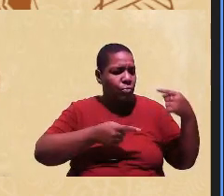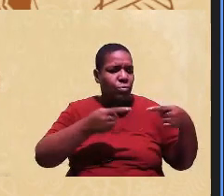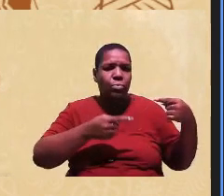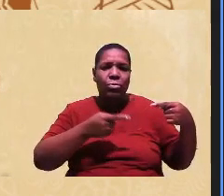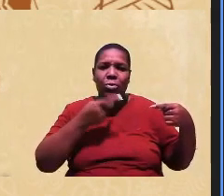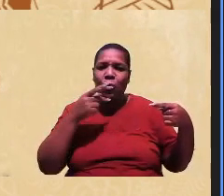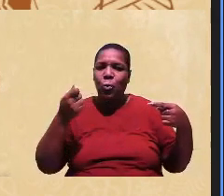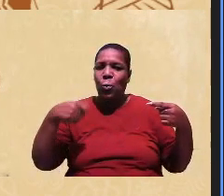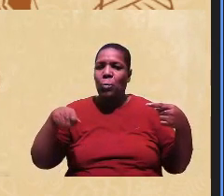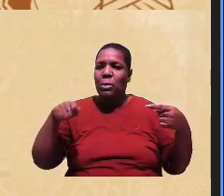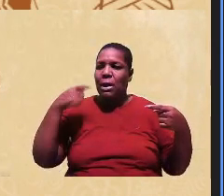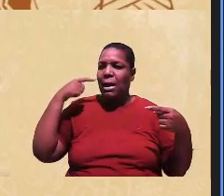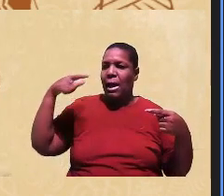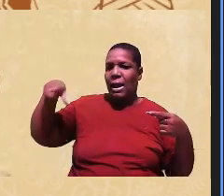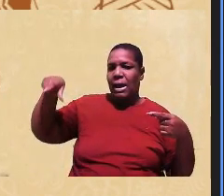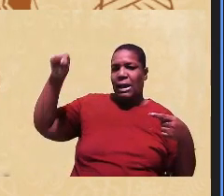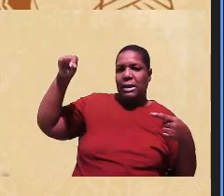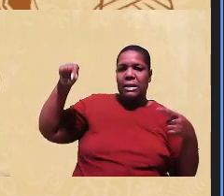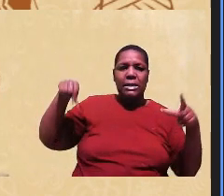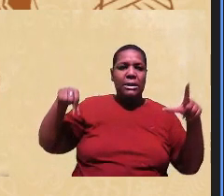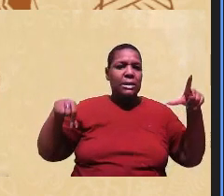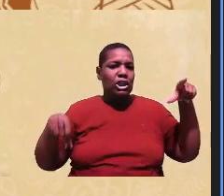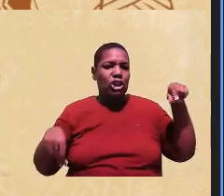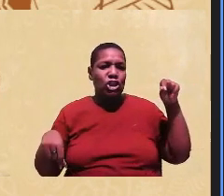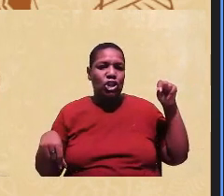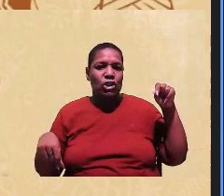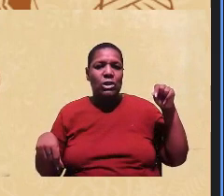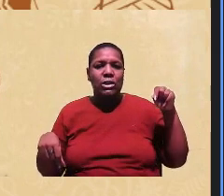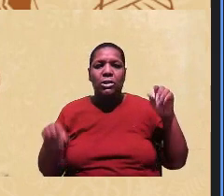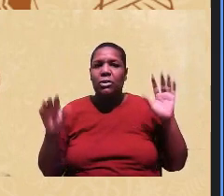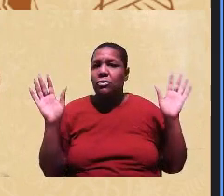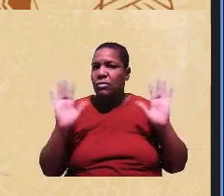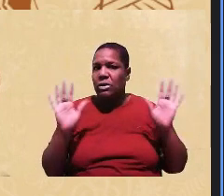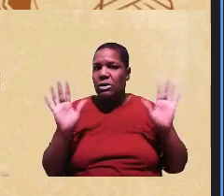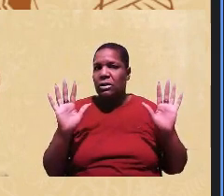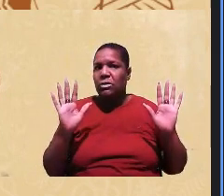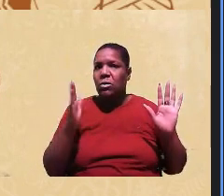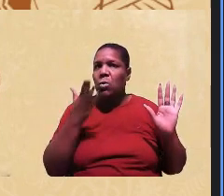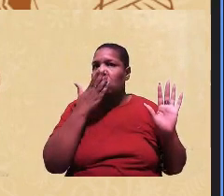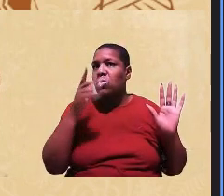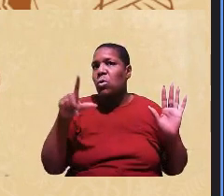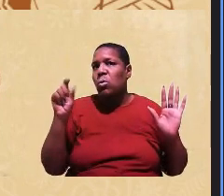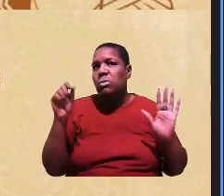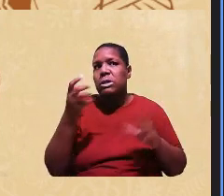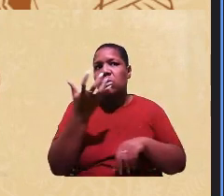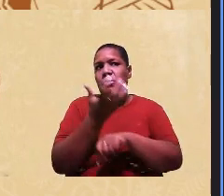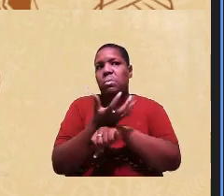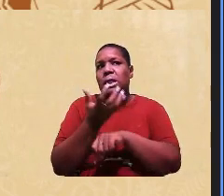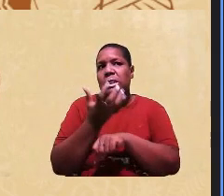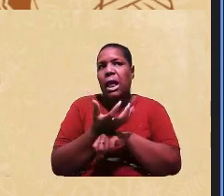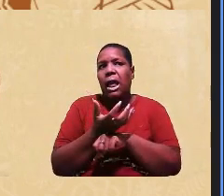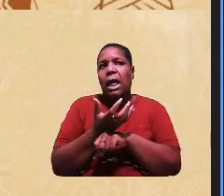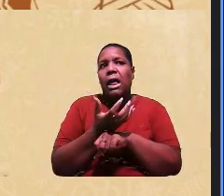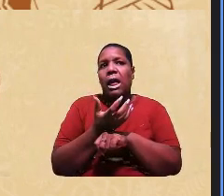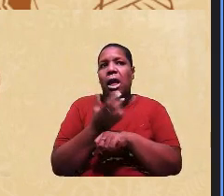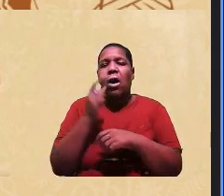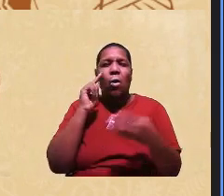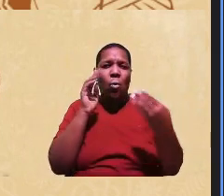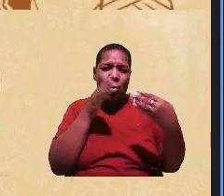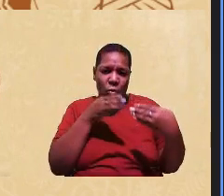eletivas como opções de matéria ou como ênfase